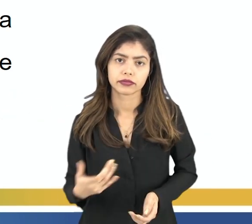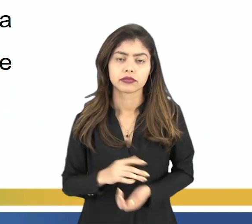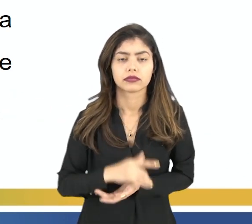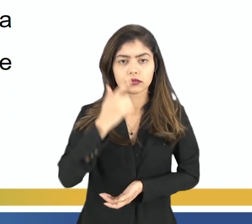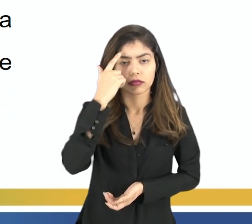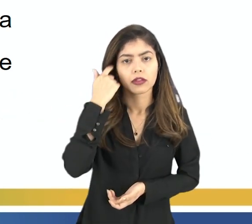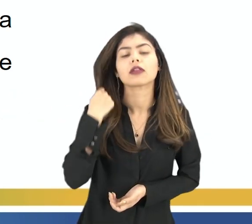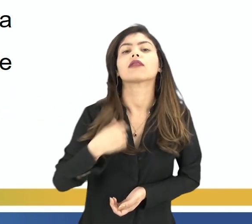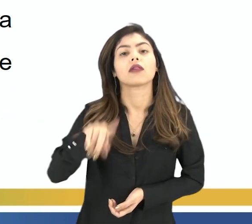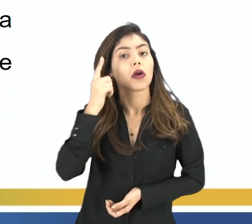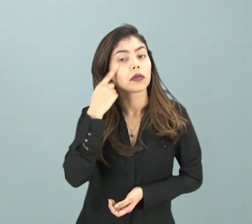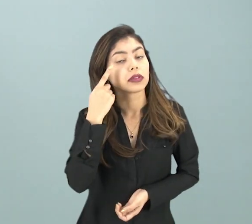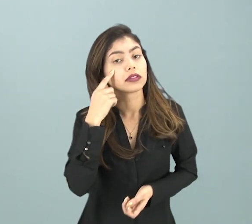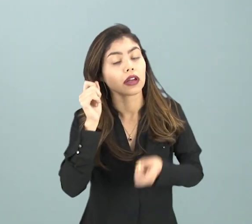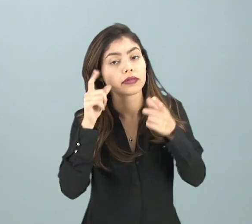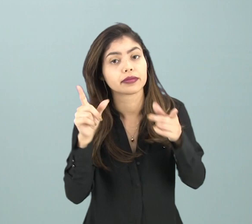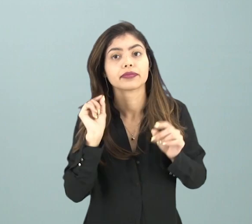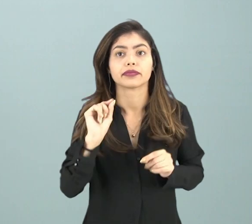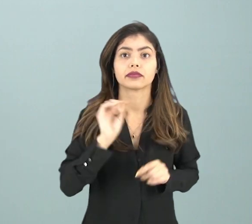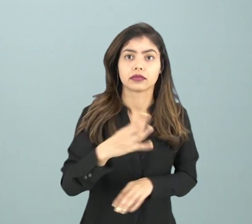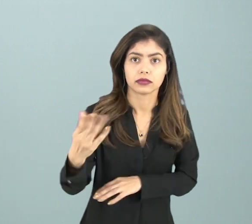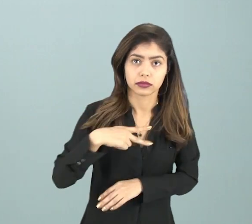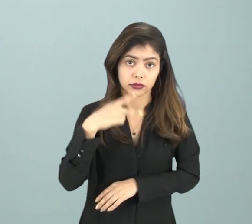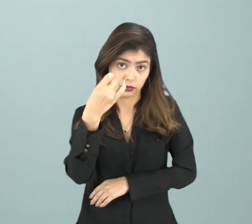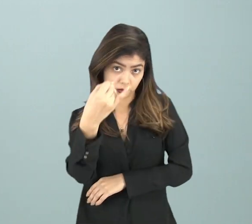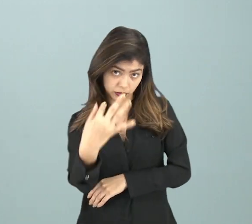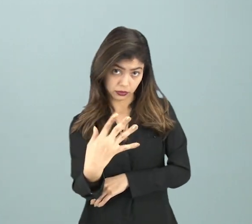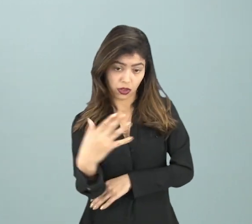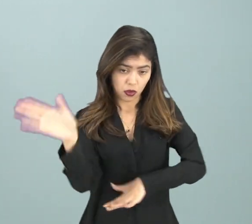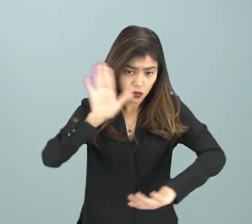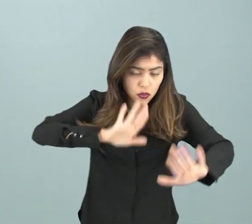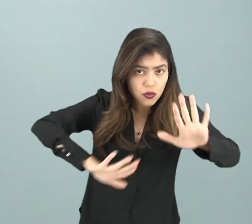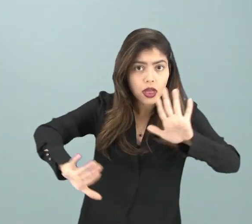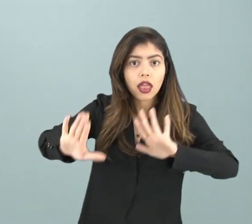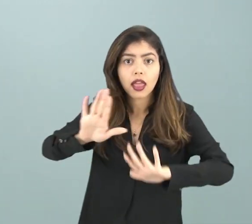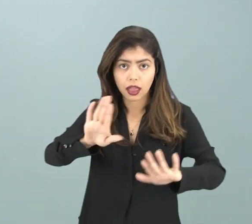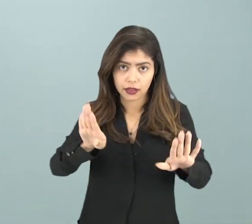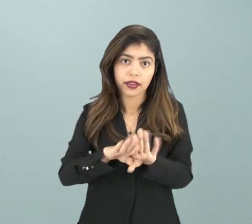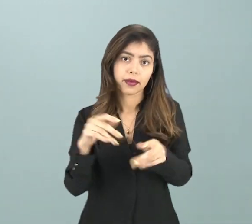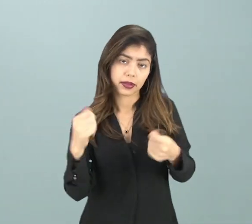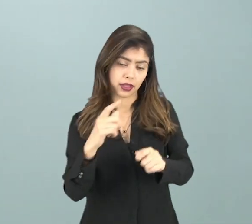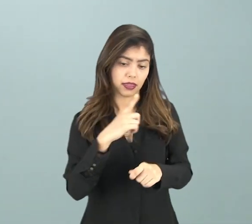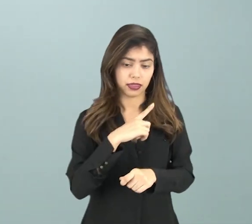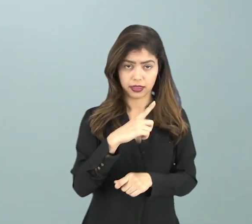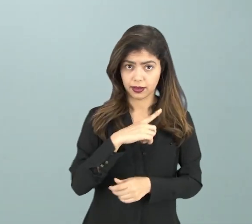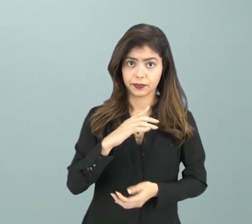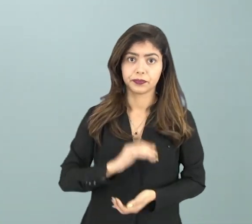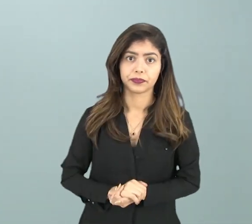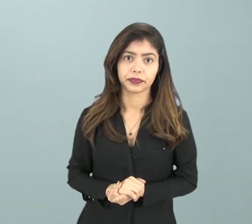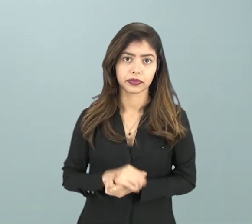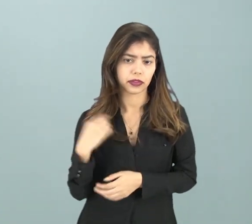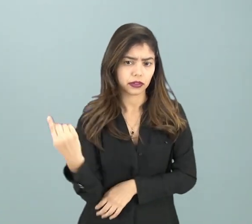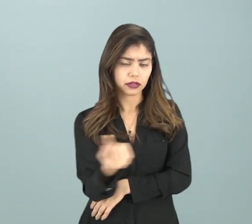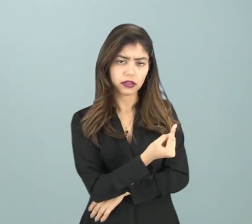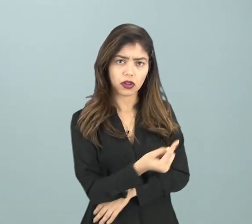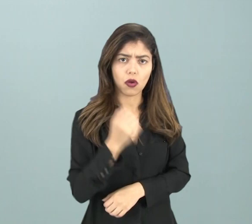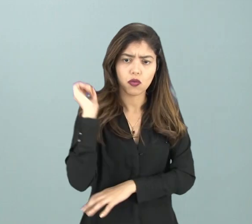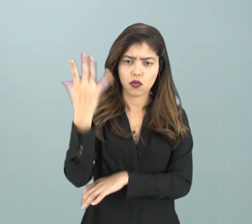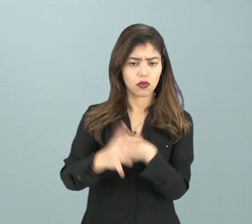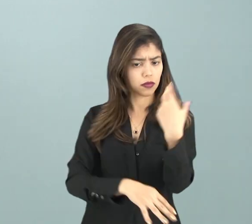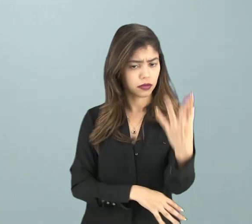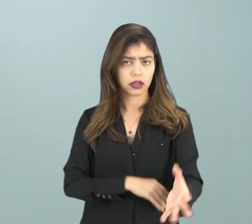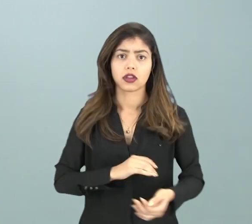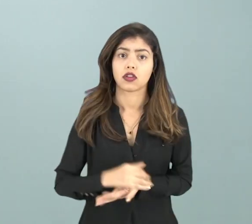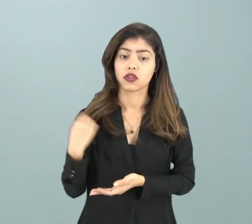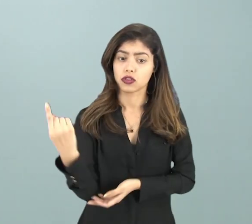observe o seguinte, quando nós mencionamos esse cuidado que é necessário em relação ao meio ambiente,